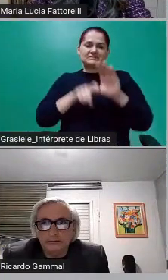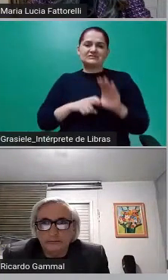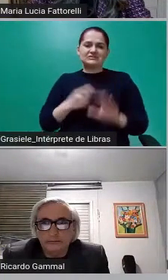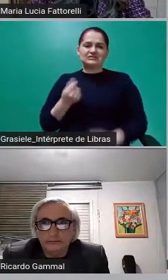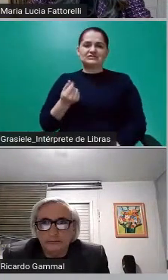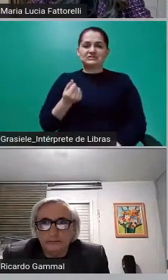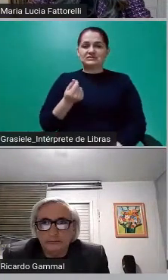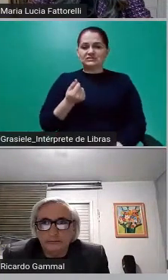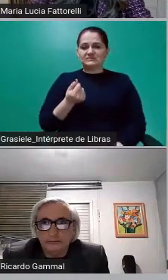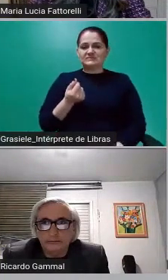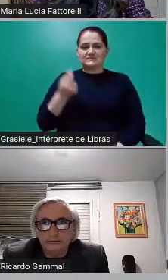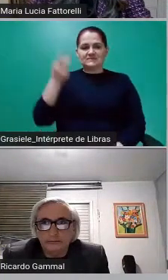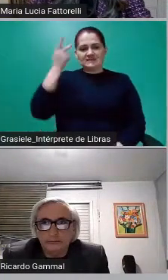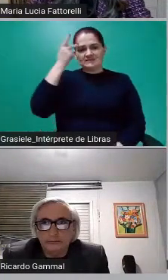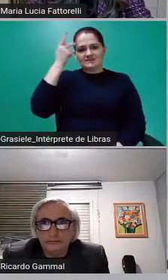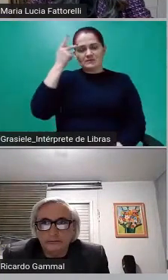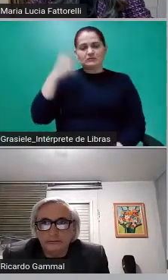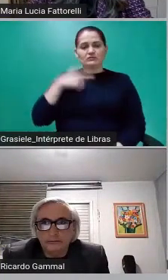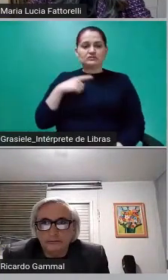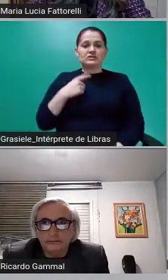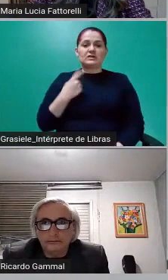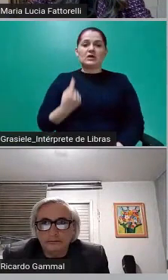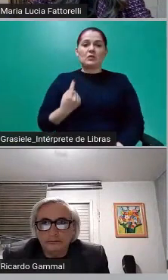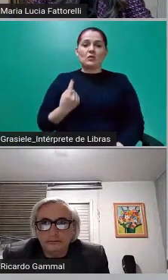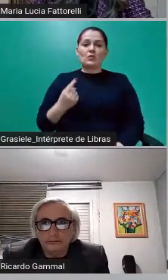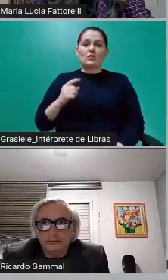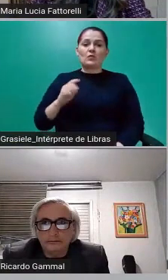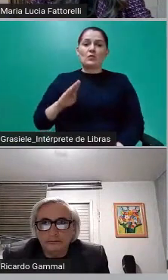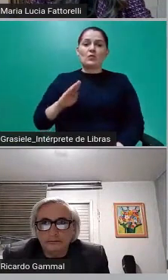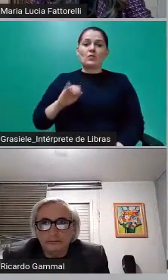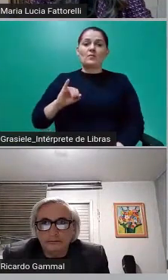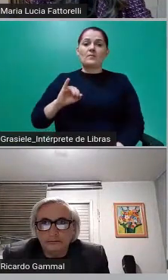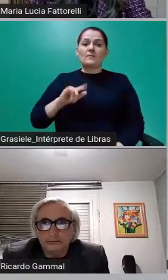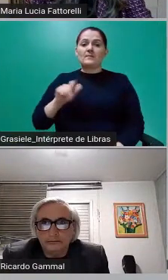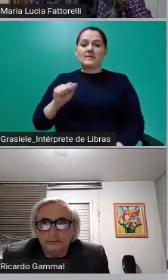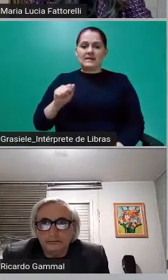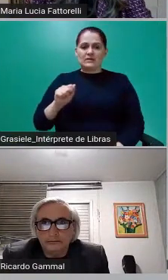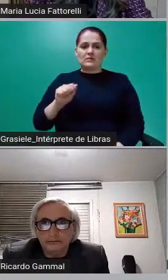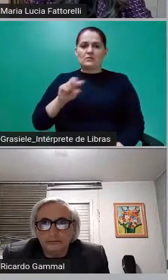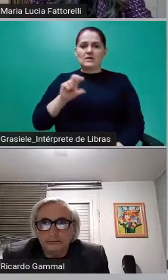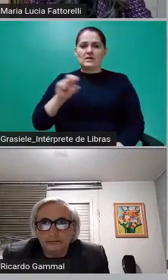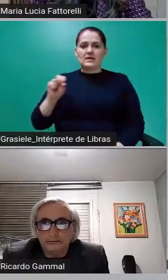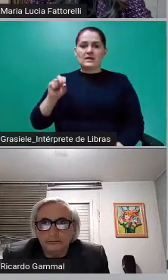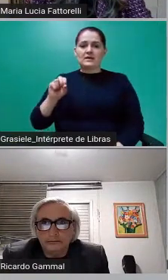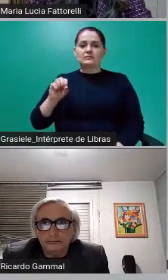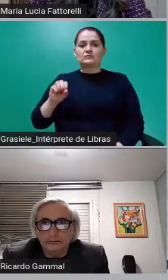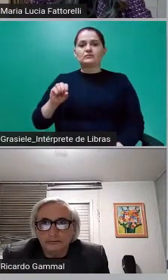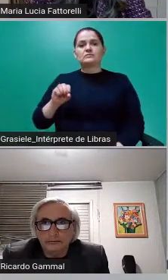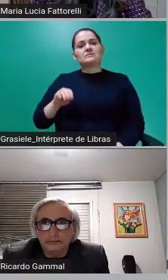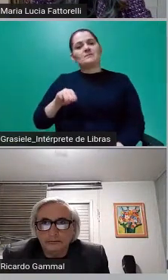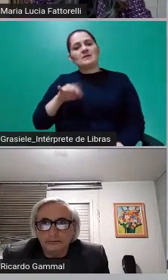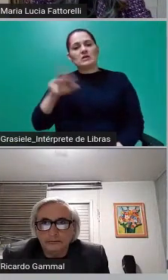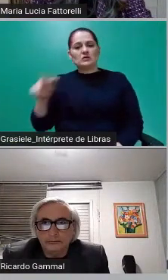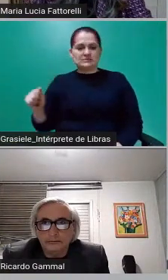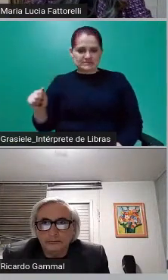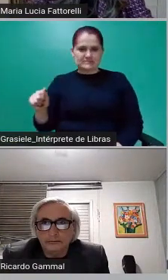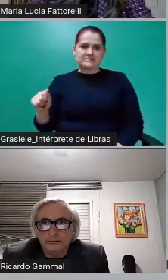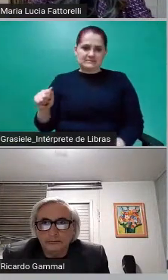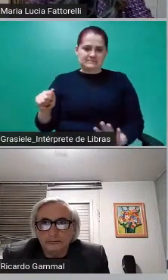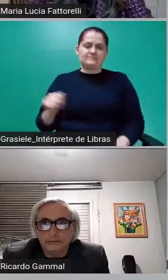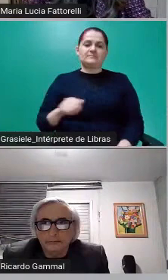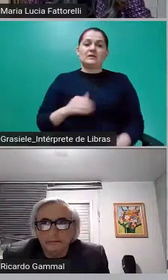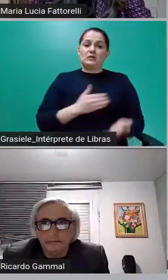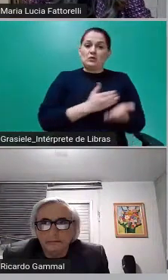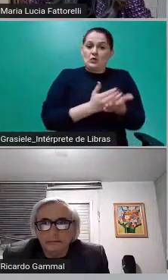de um bilhão e meio. Ao final de 1996, ou seja, no final da